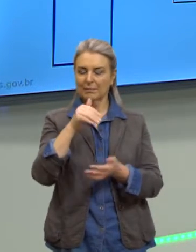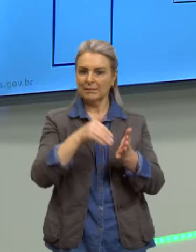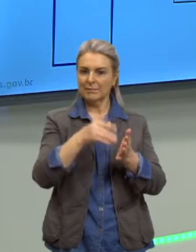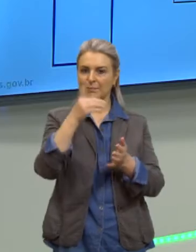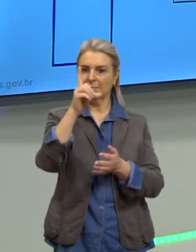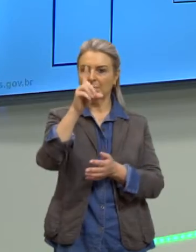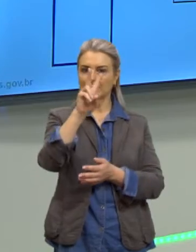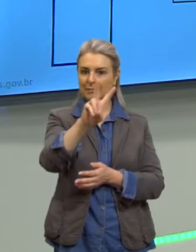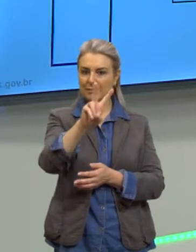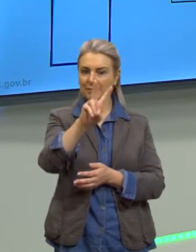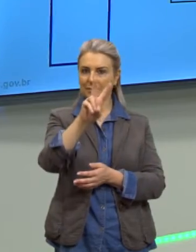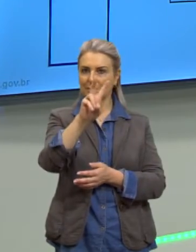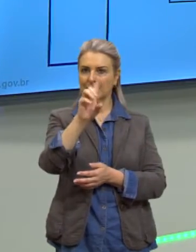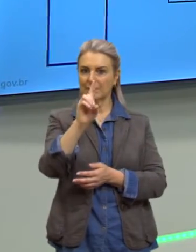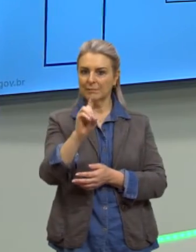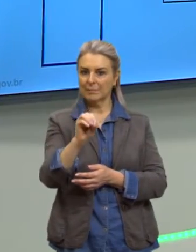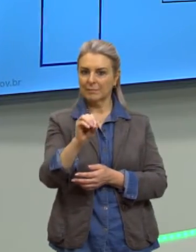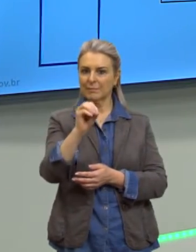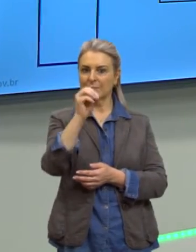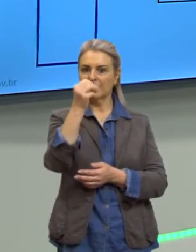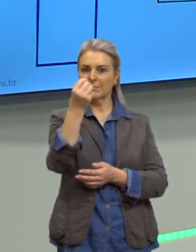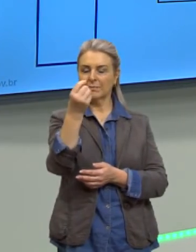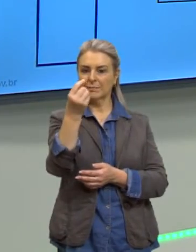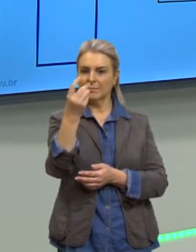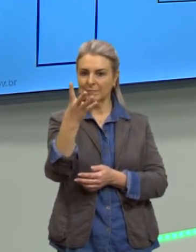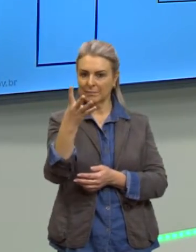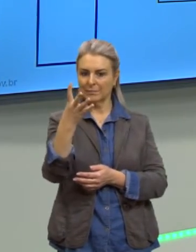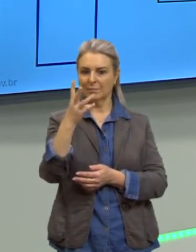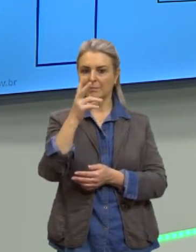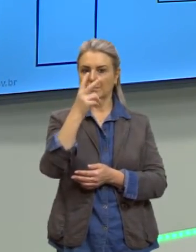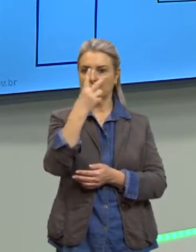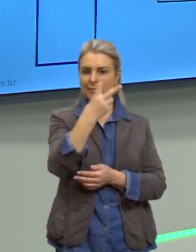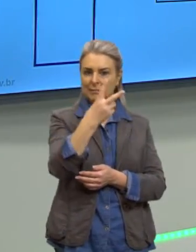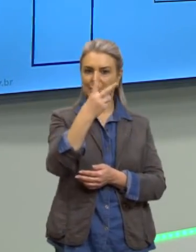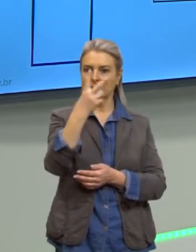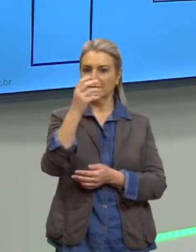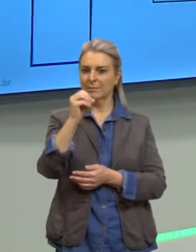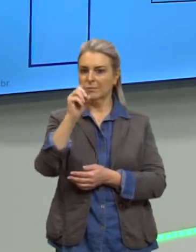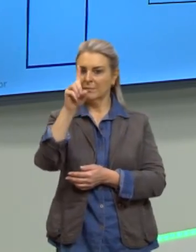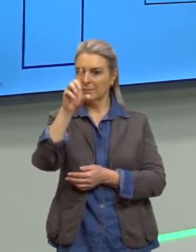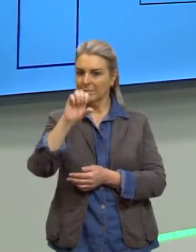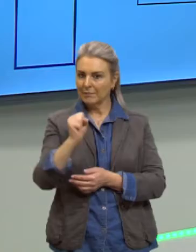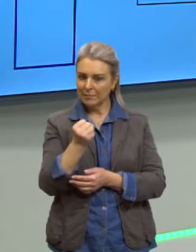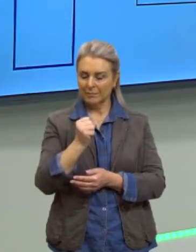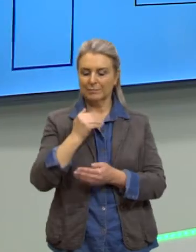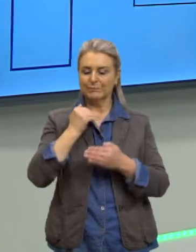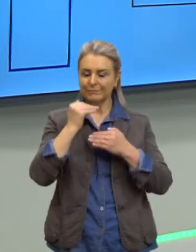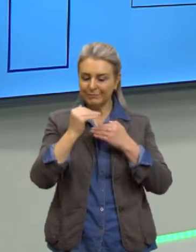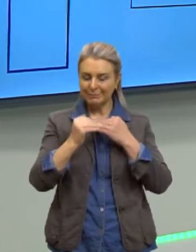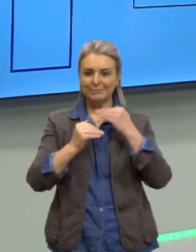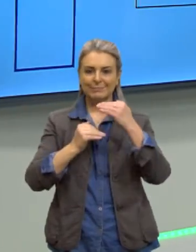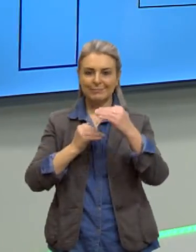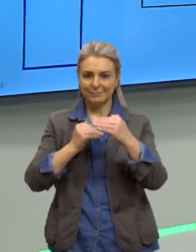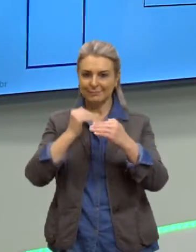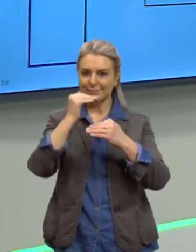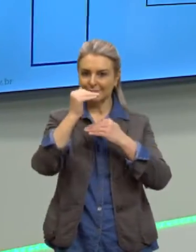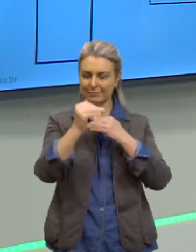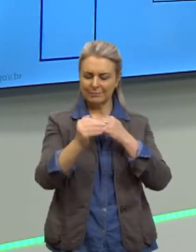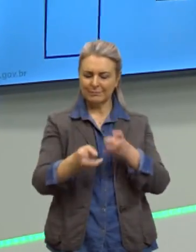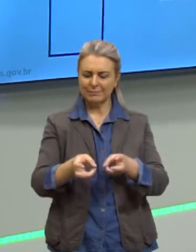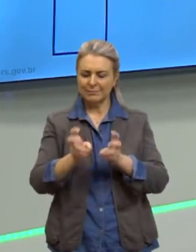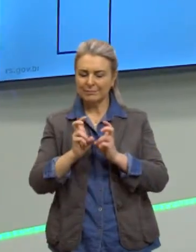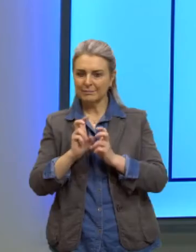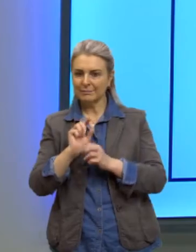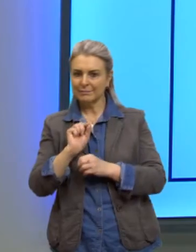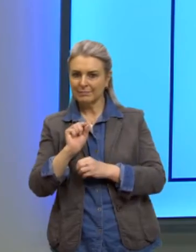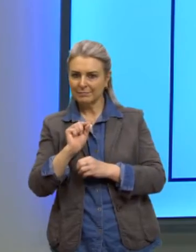depois de 2014 para 2018, e assim sucessivamente, certo? O que é que nós observamos?